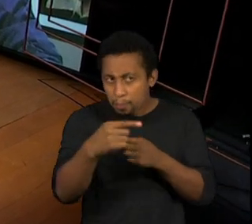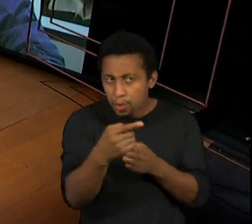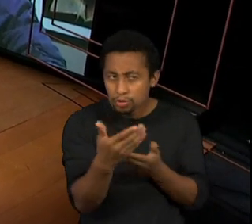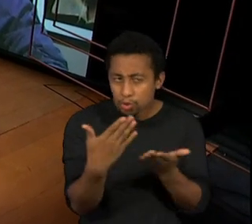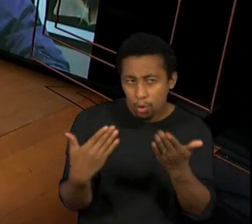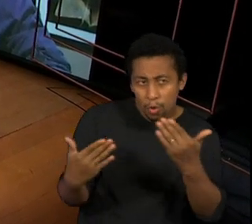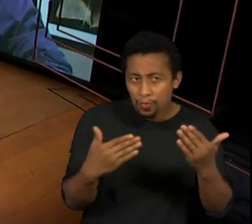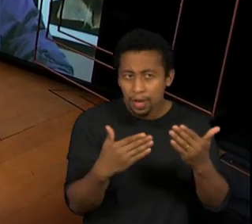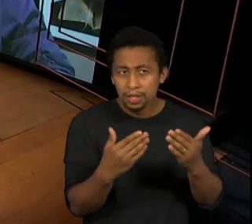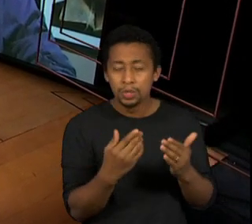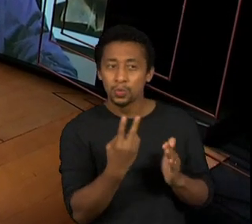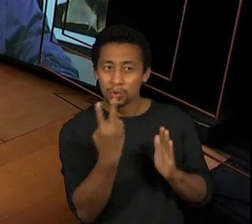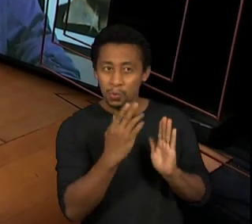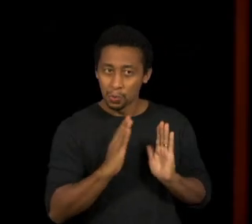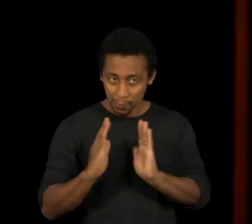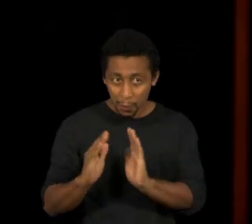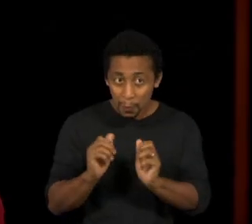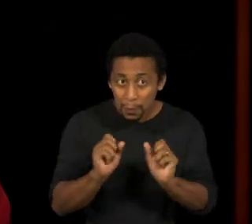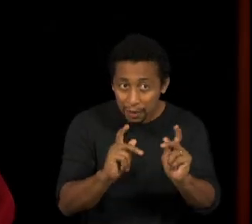pouquinho, no segundo bloco?